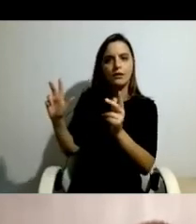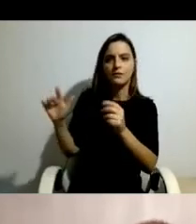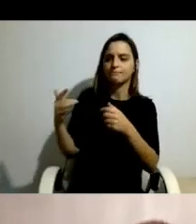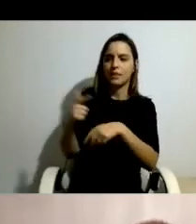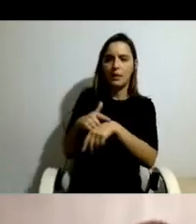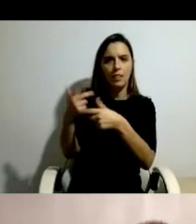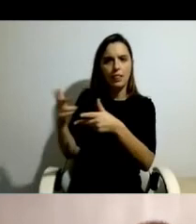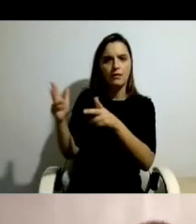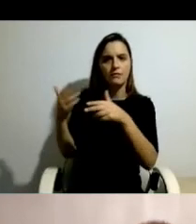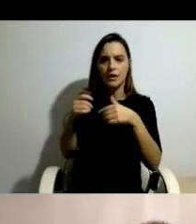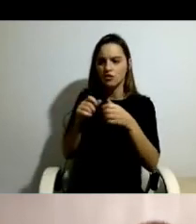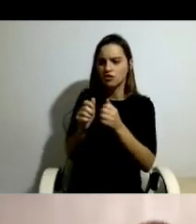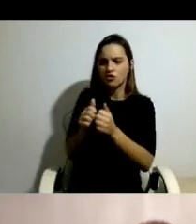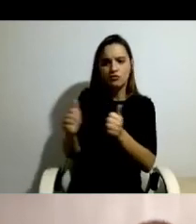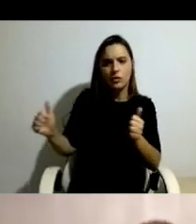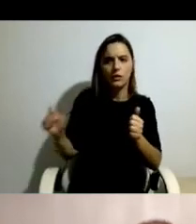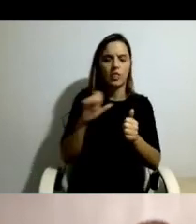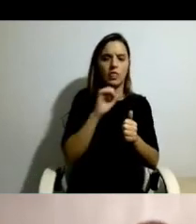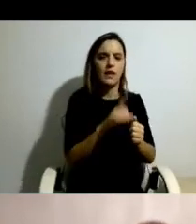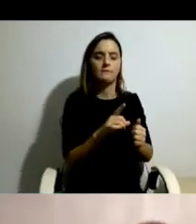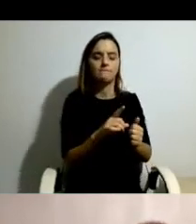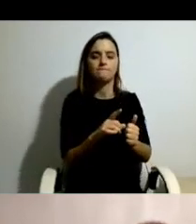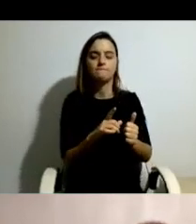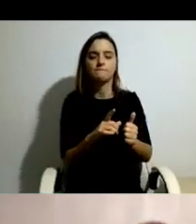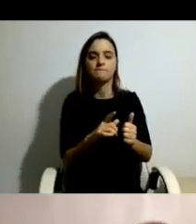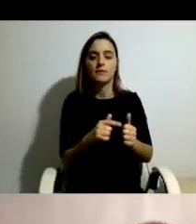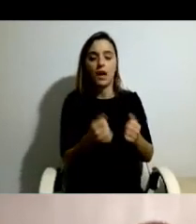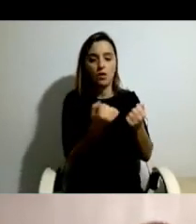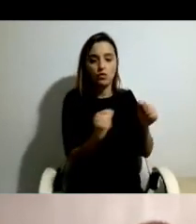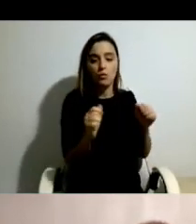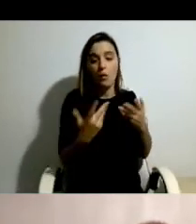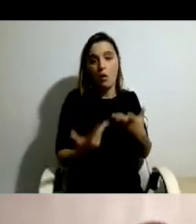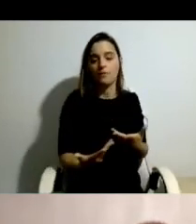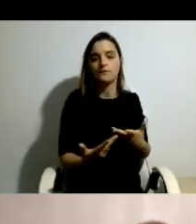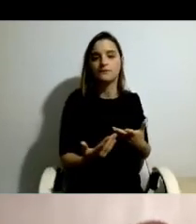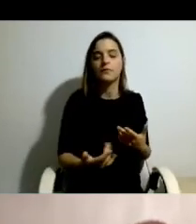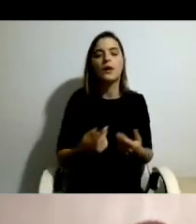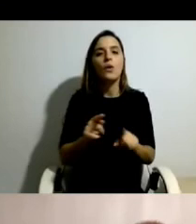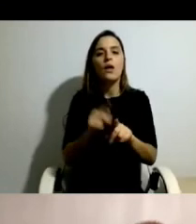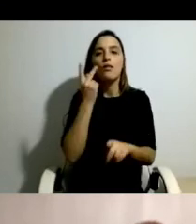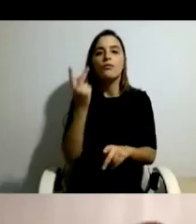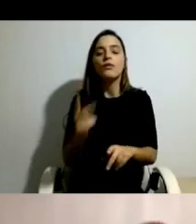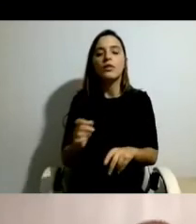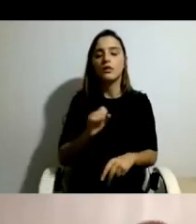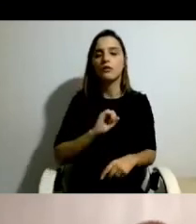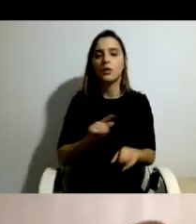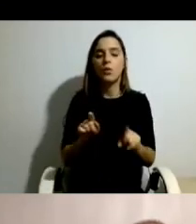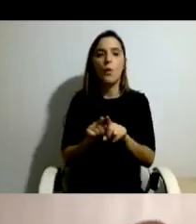Ela diz, eu também quero dizer, a minha vida não ter que ser minha mãe